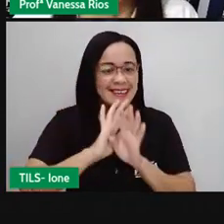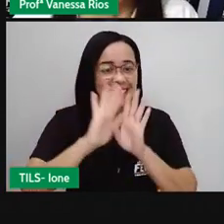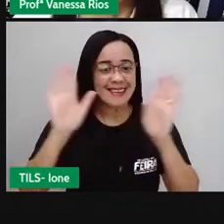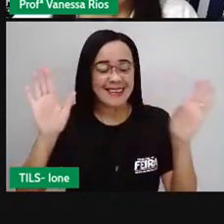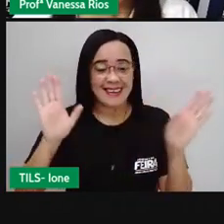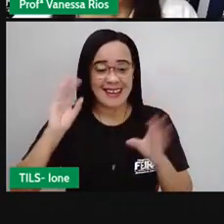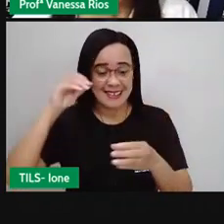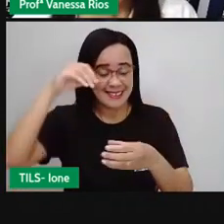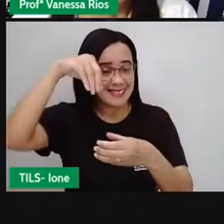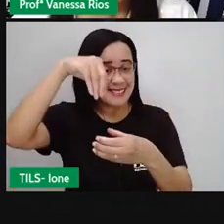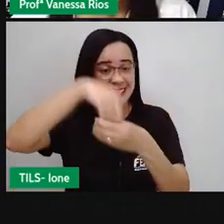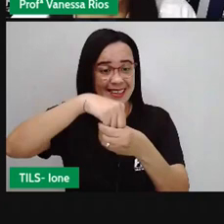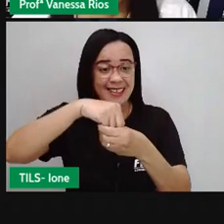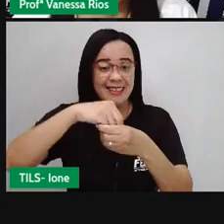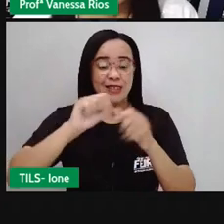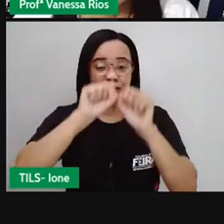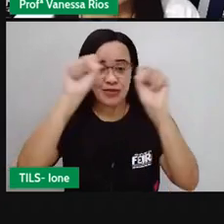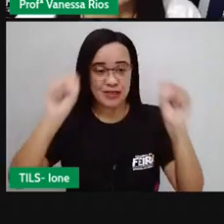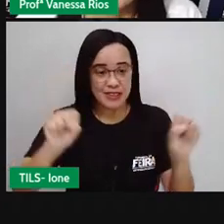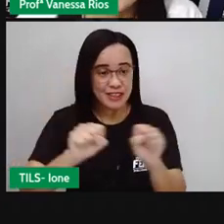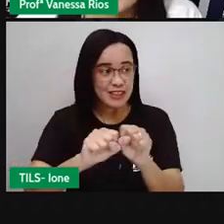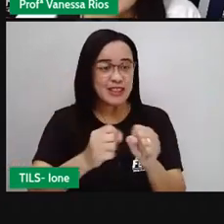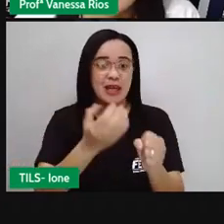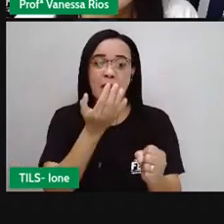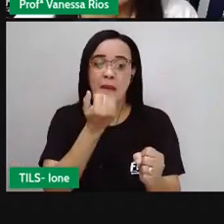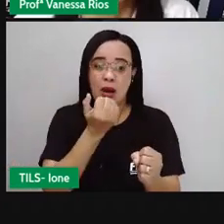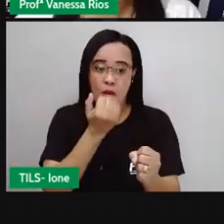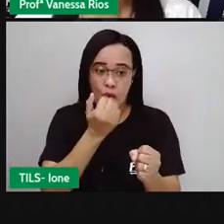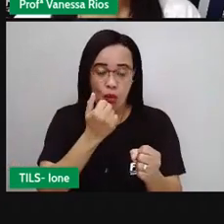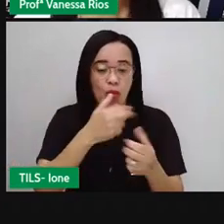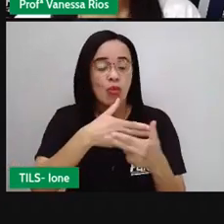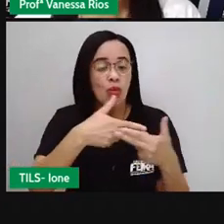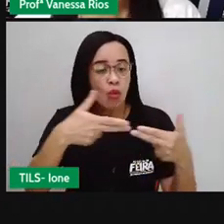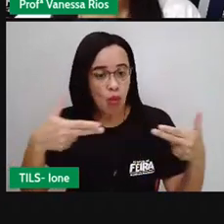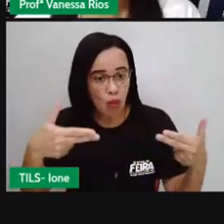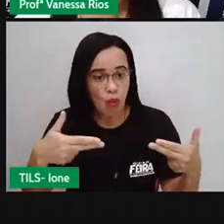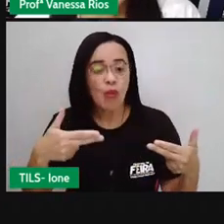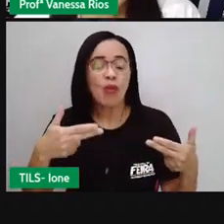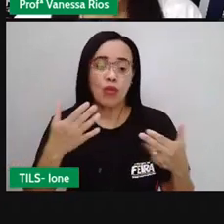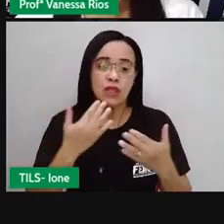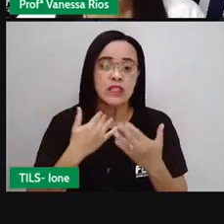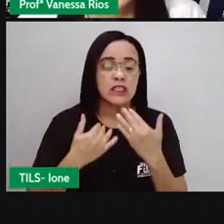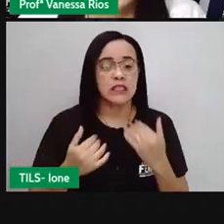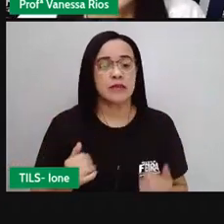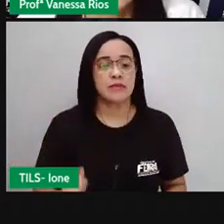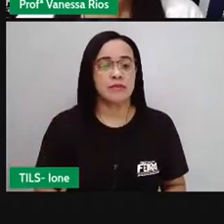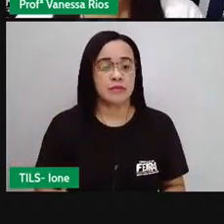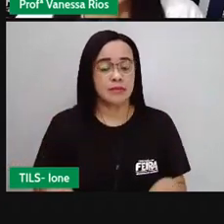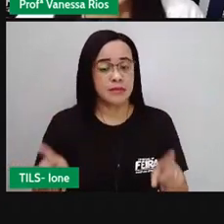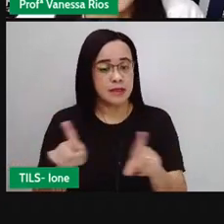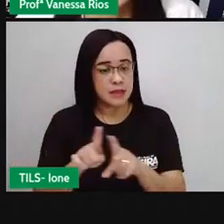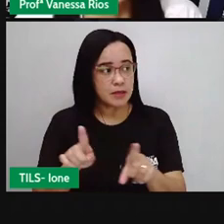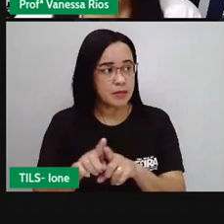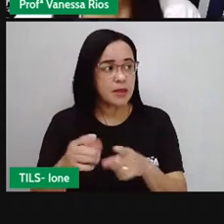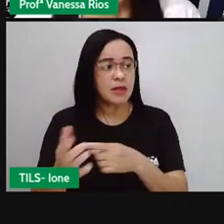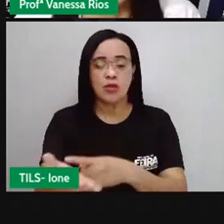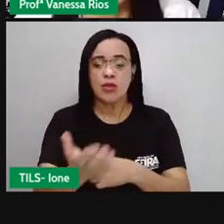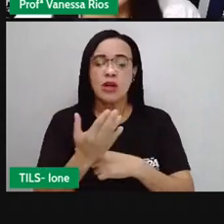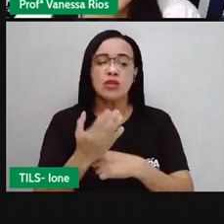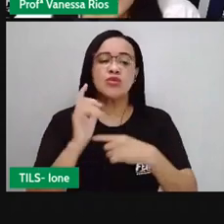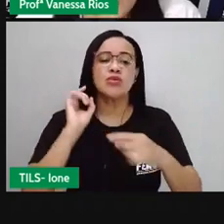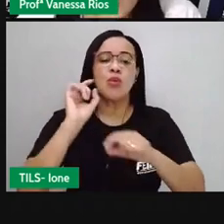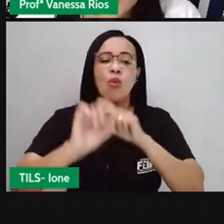como algo que acontece com a organização e com a ajuda aí, com o trabalho de